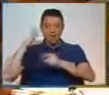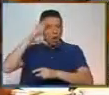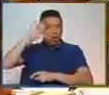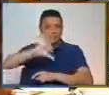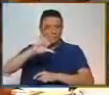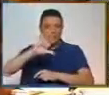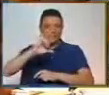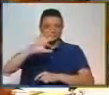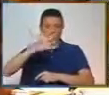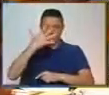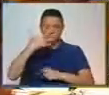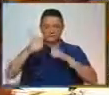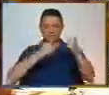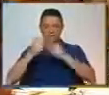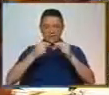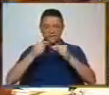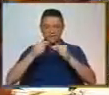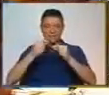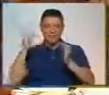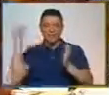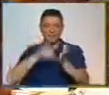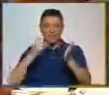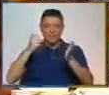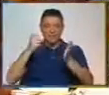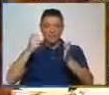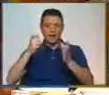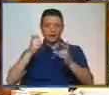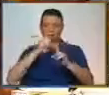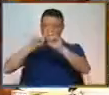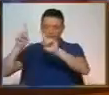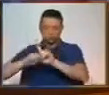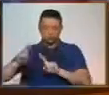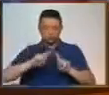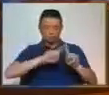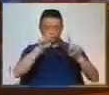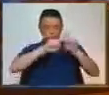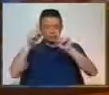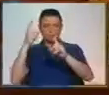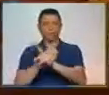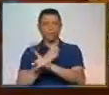de 5 estrelas nos Estados Unidos, enfim, uma variedade grande.